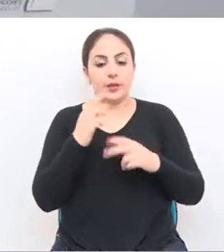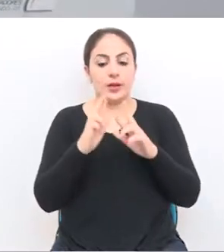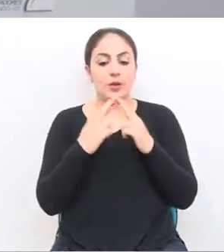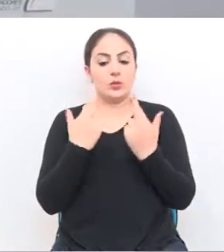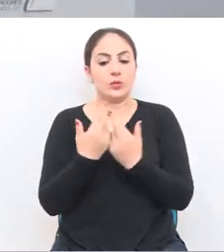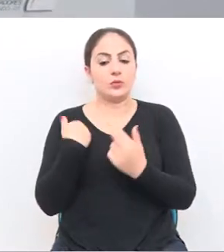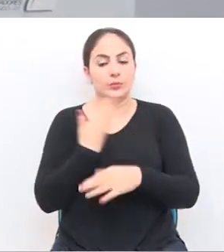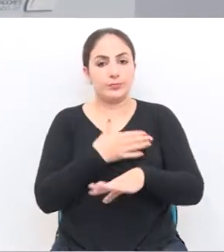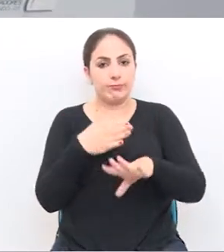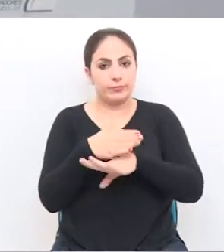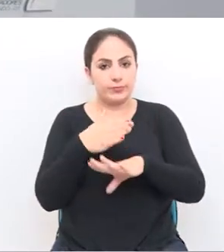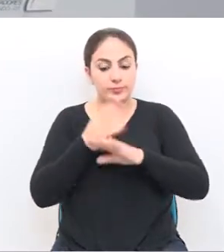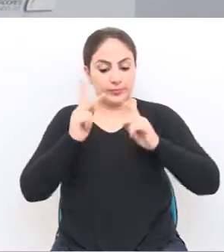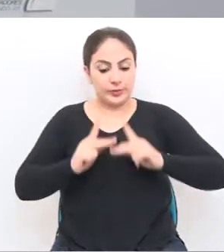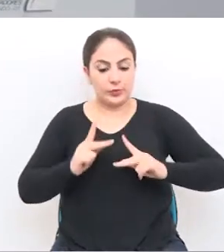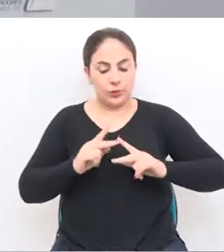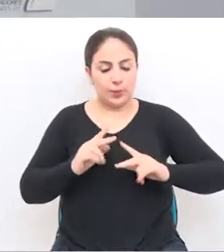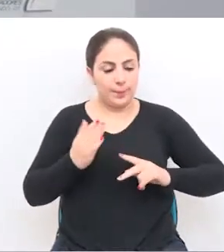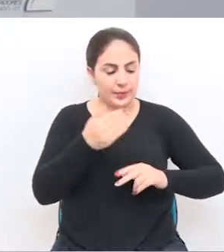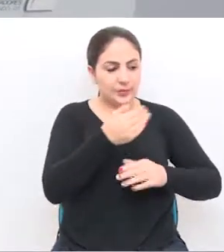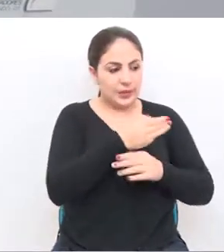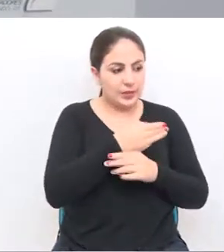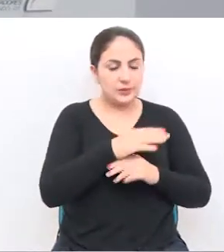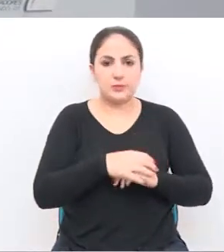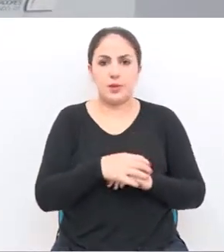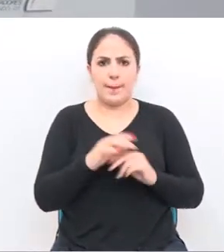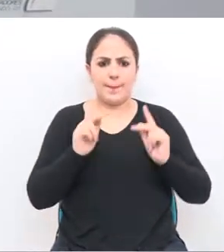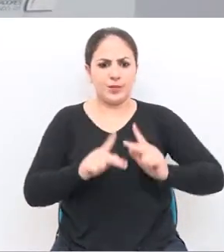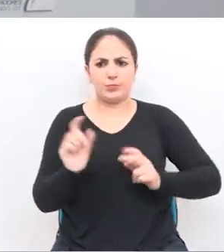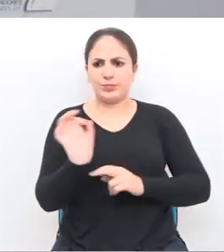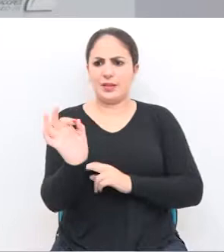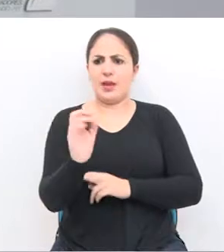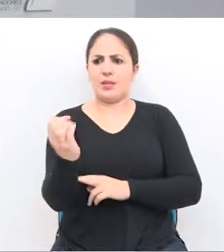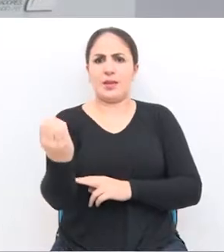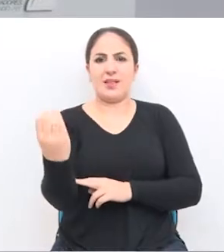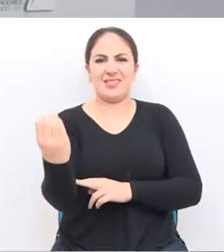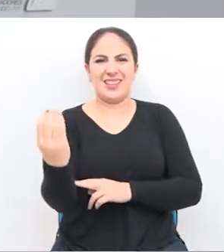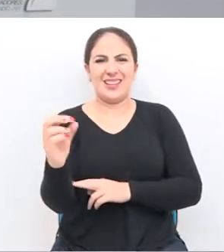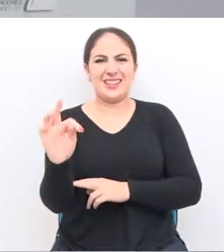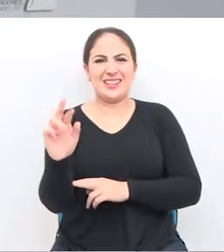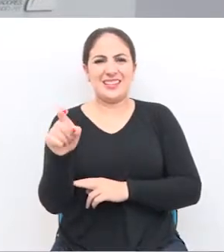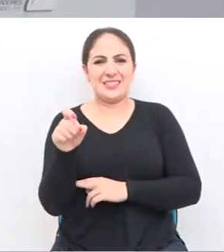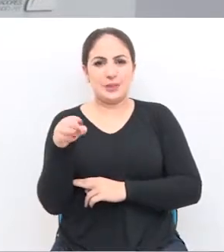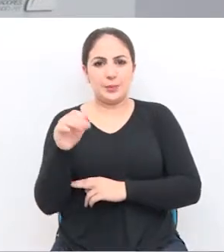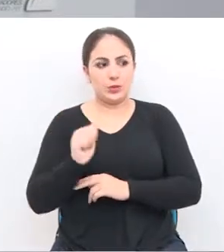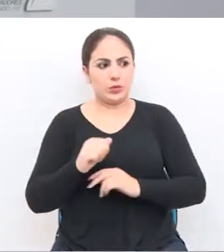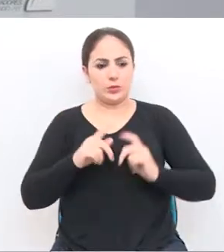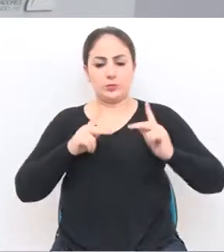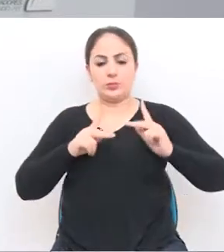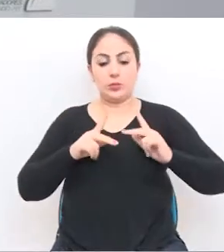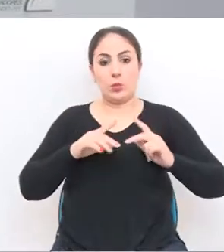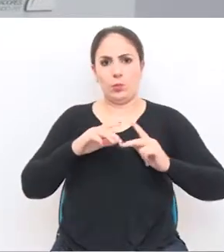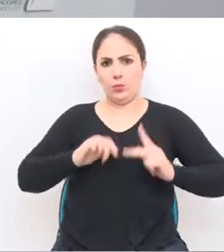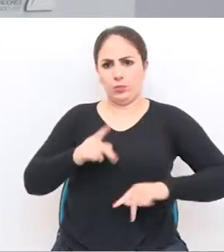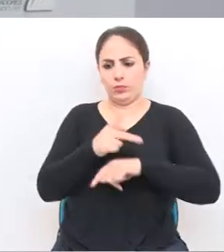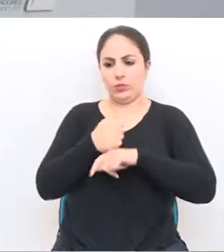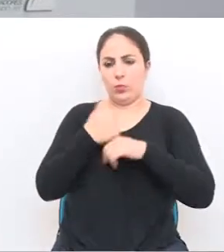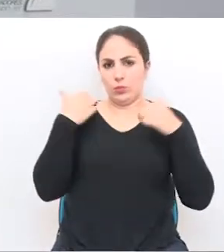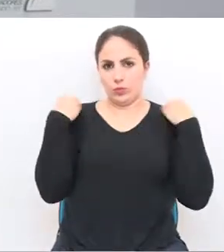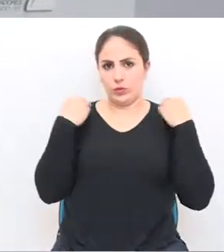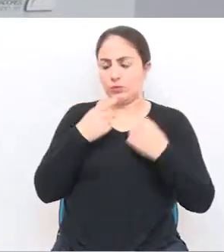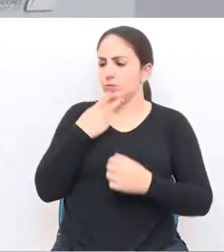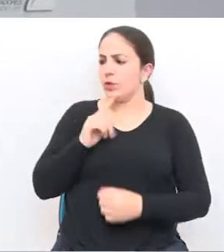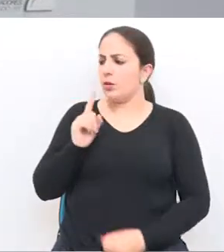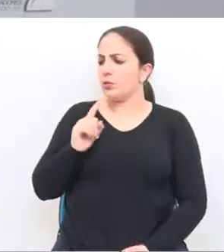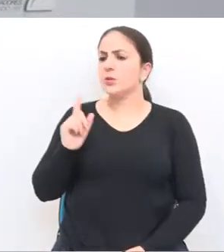onde as pessoas pegavam o táxi, não ligam o taxímetro, amedrontam os passageiros com uma voz mais grossa,